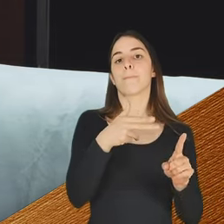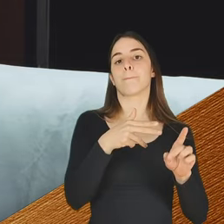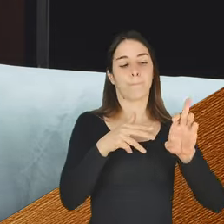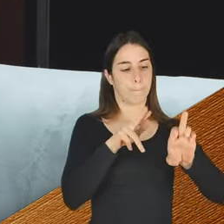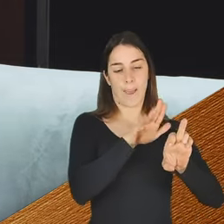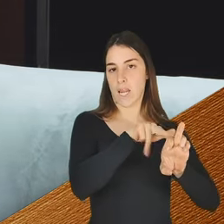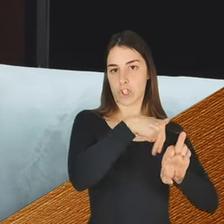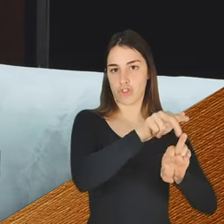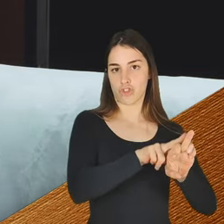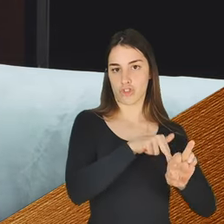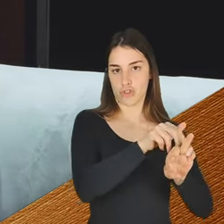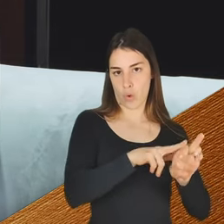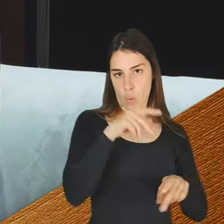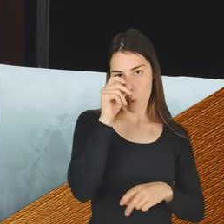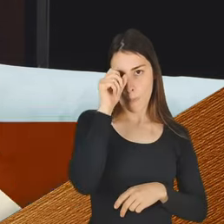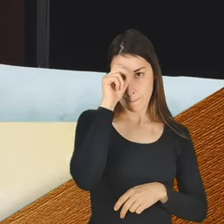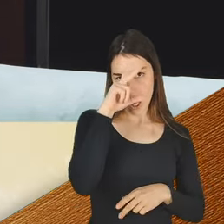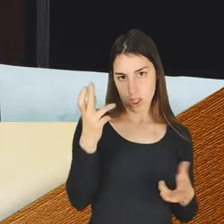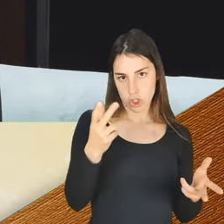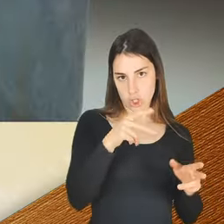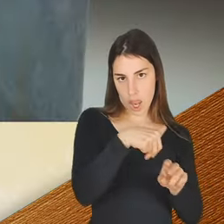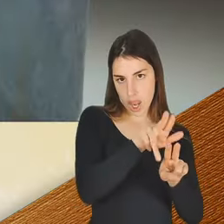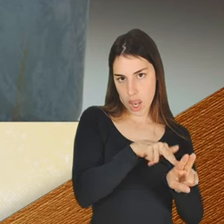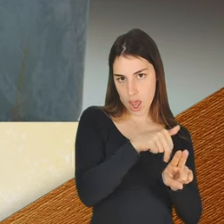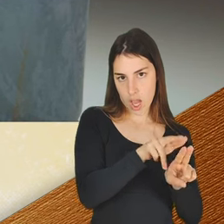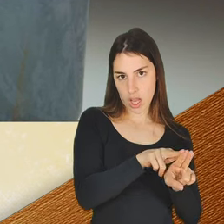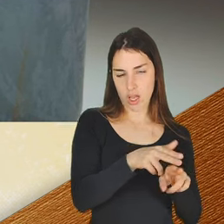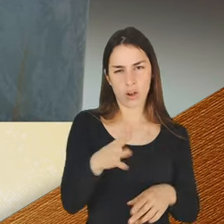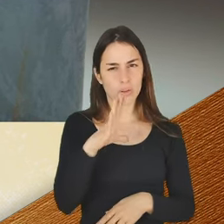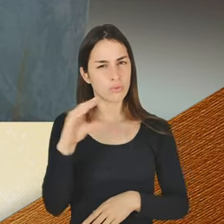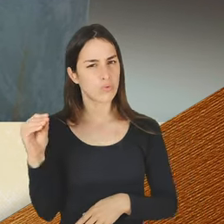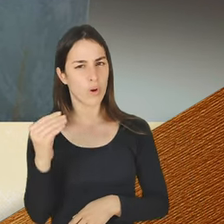O João não consegue mesmo perceber o quanto isso é ofensivo, pois não. O que é aí?